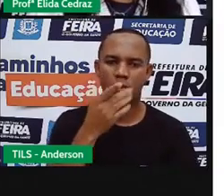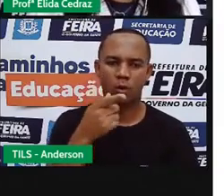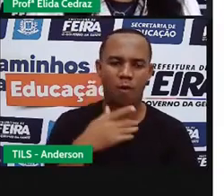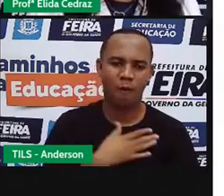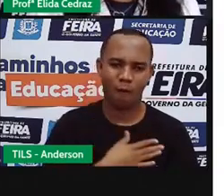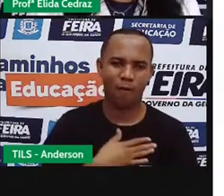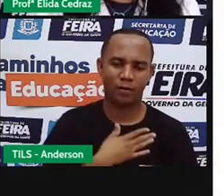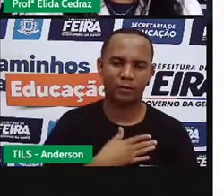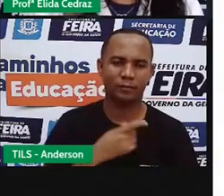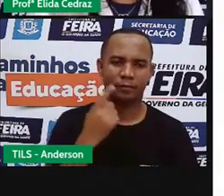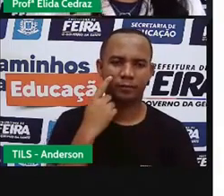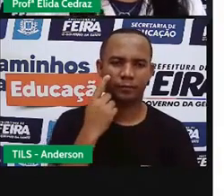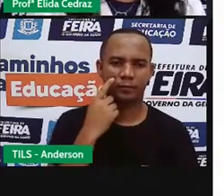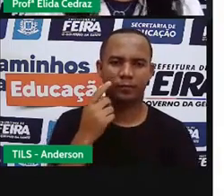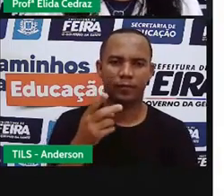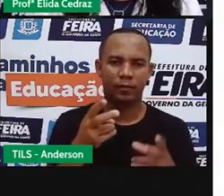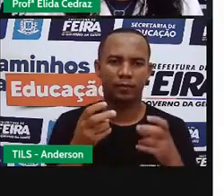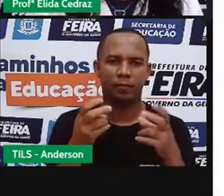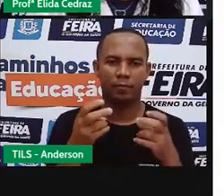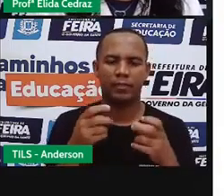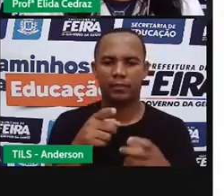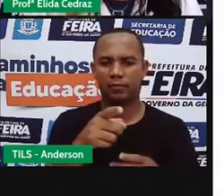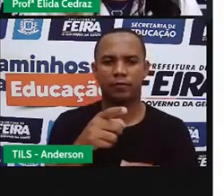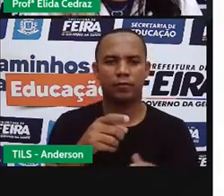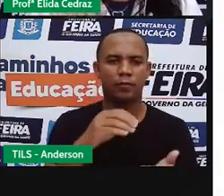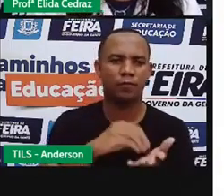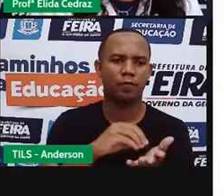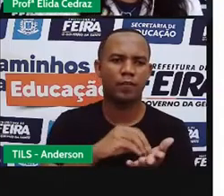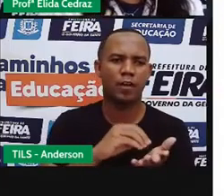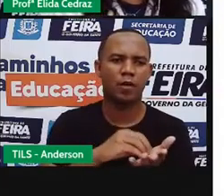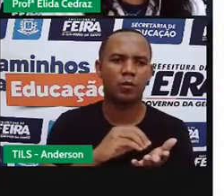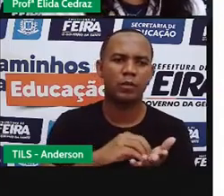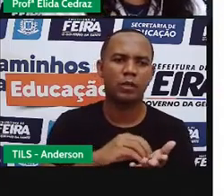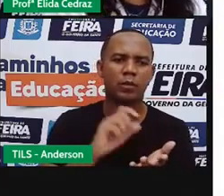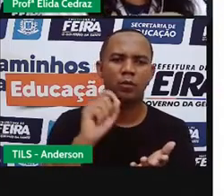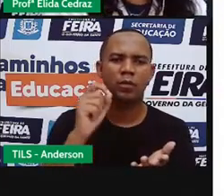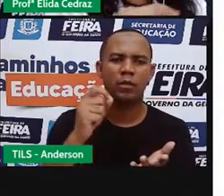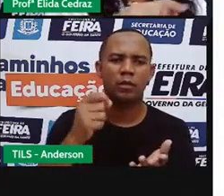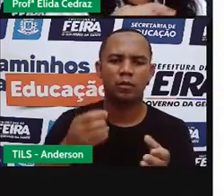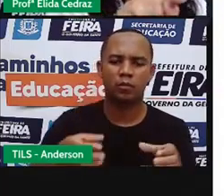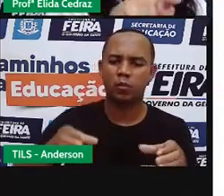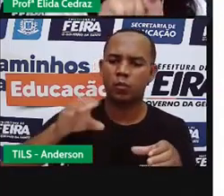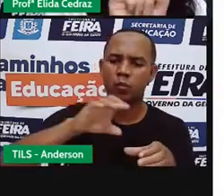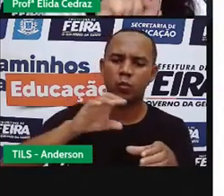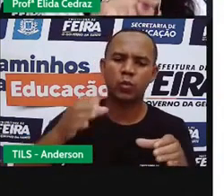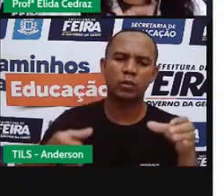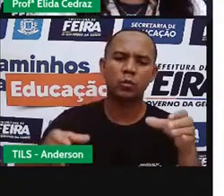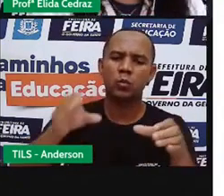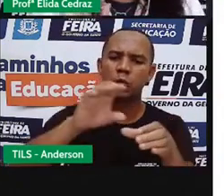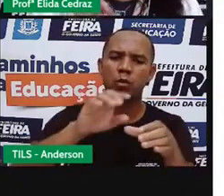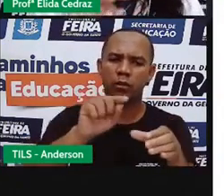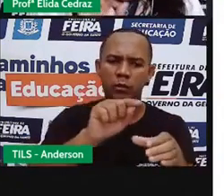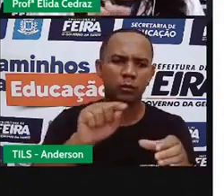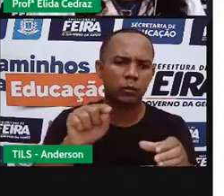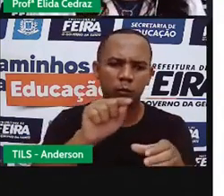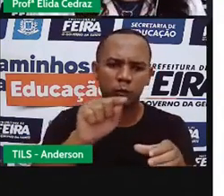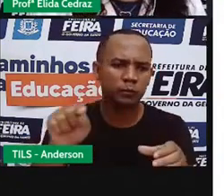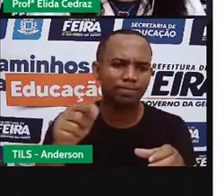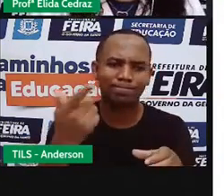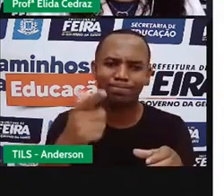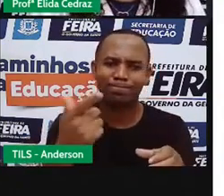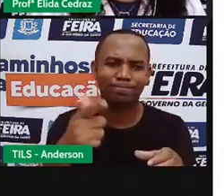essa jarra de suco. Ela não é milimetrada, ou seja, ela não veio com os tracinhos que